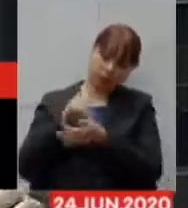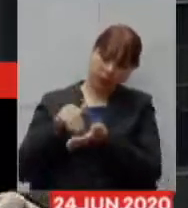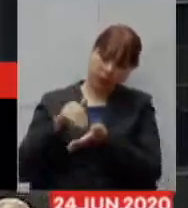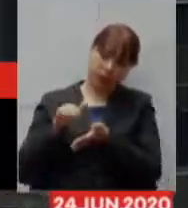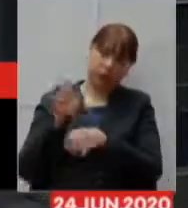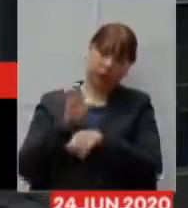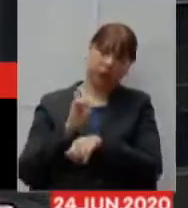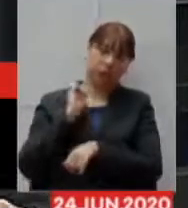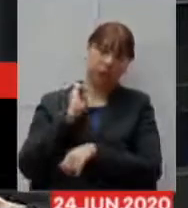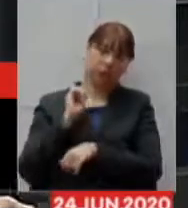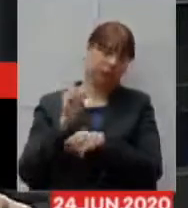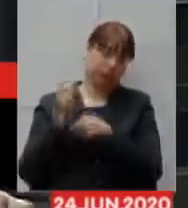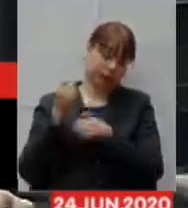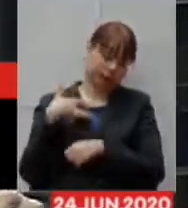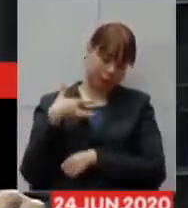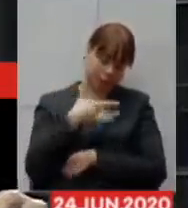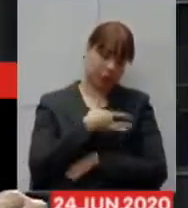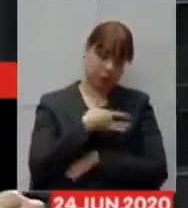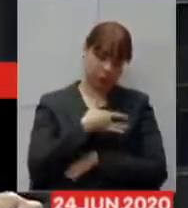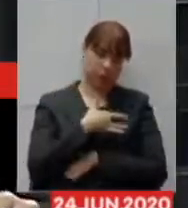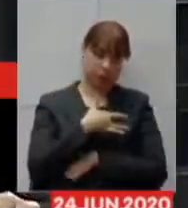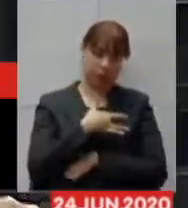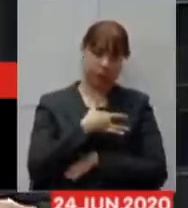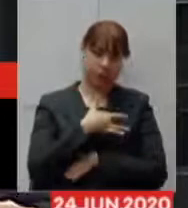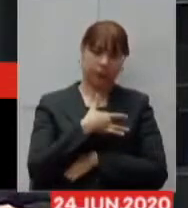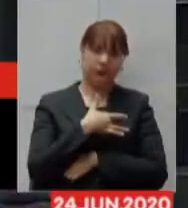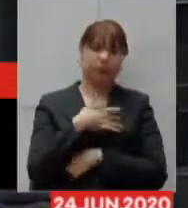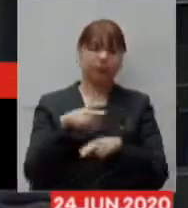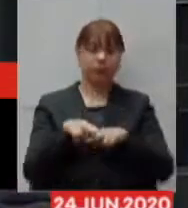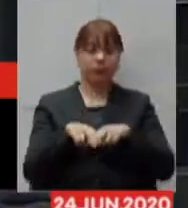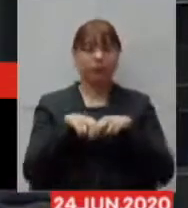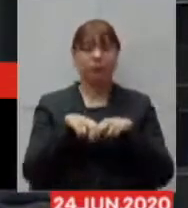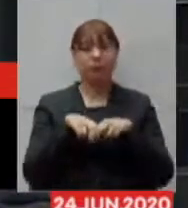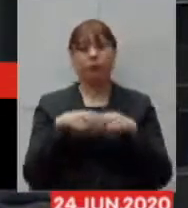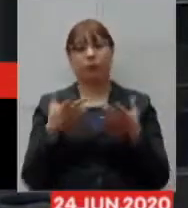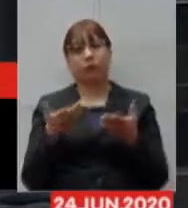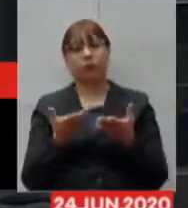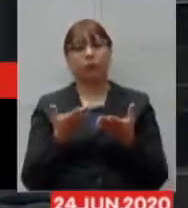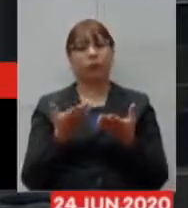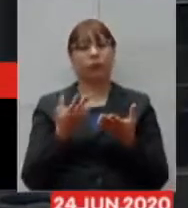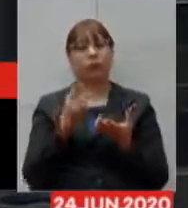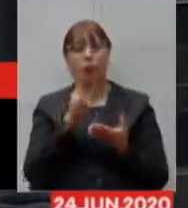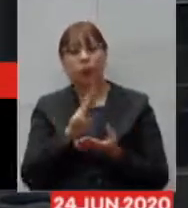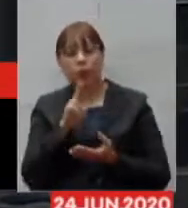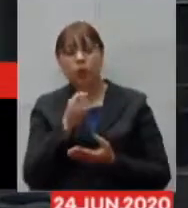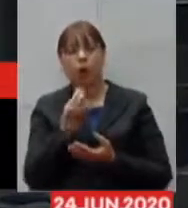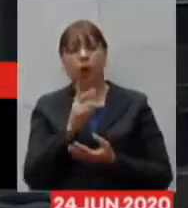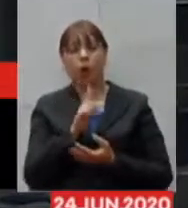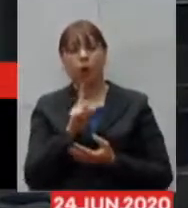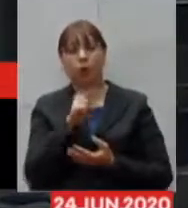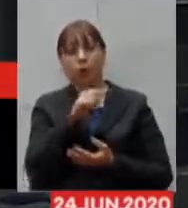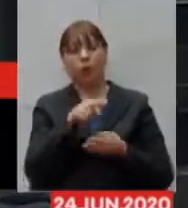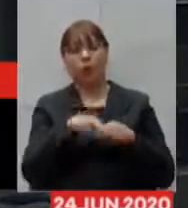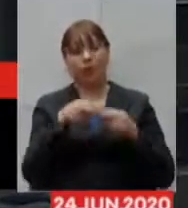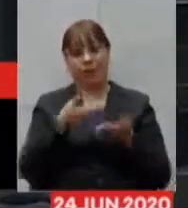em função da ocupação ou não dos leitos regulares.